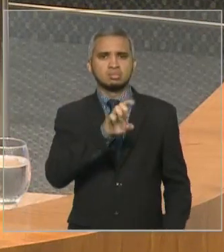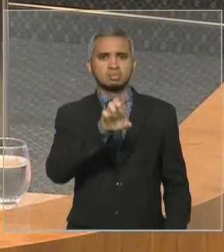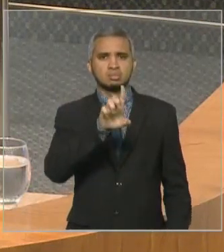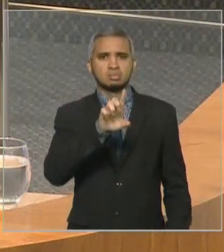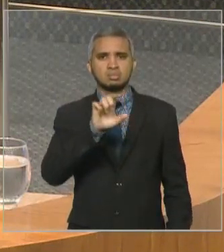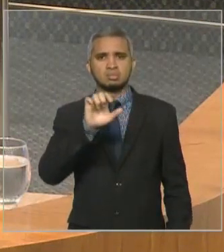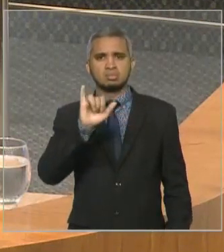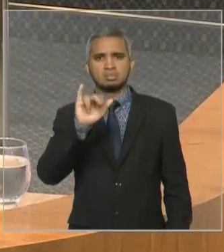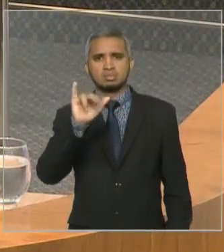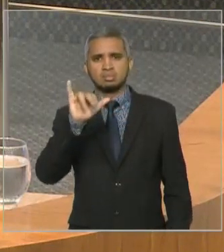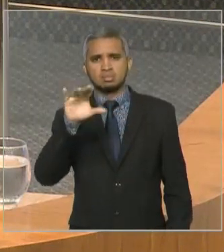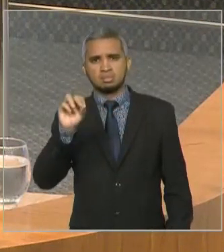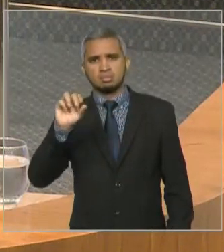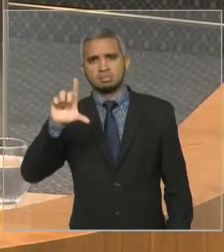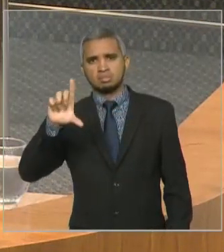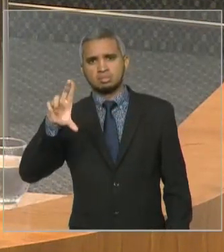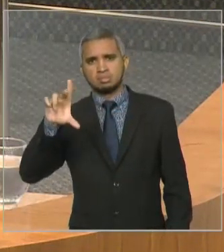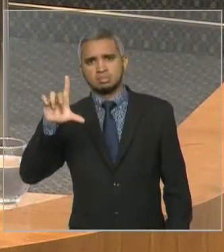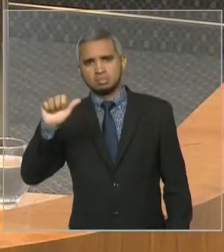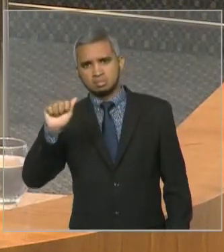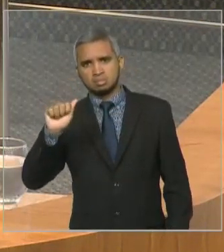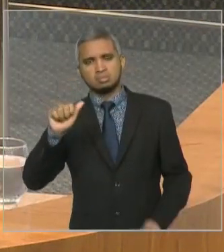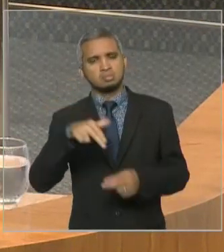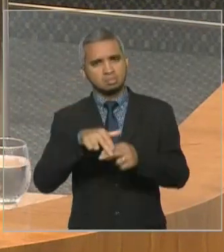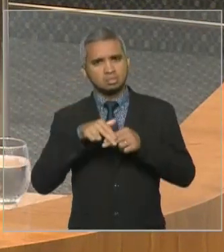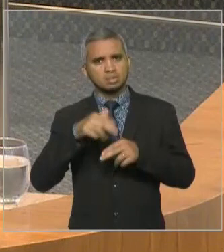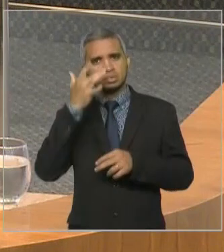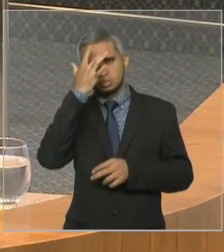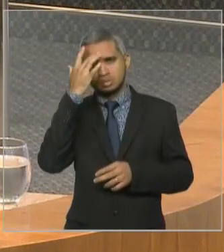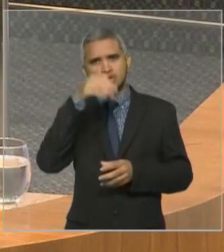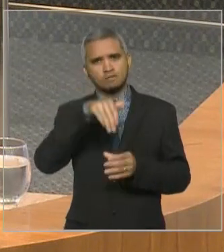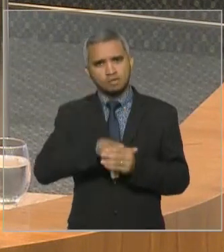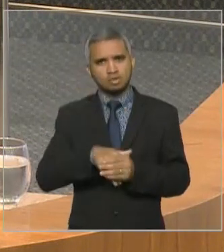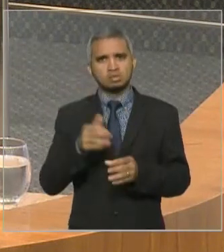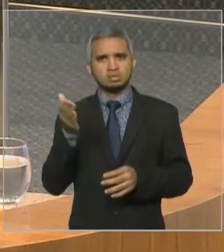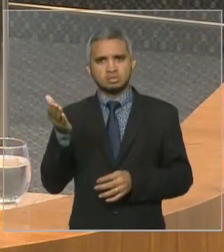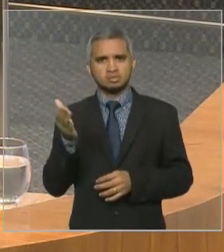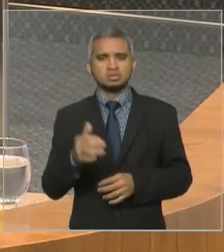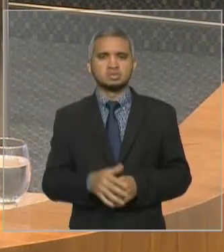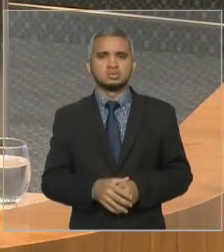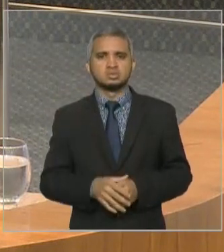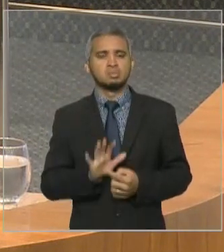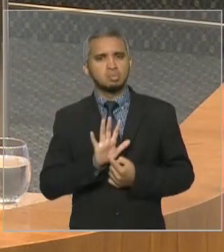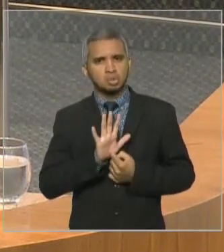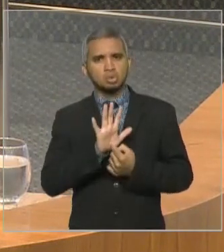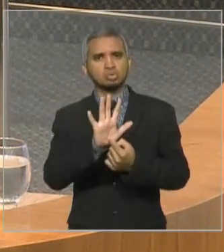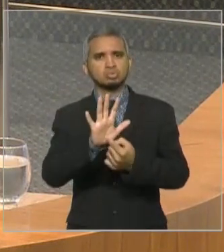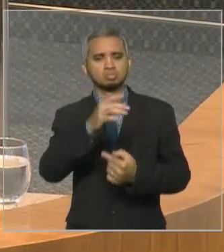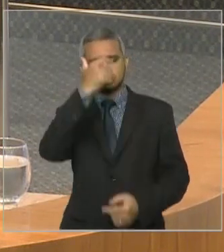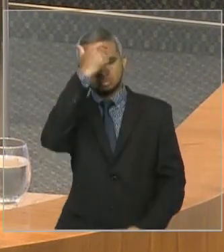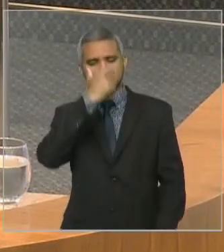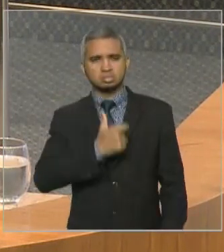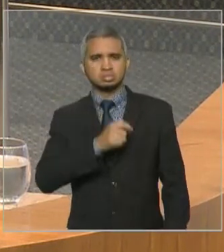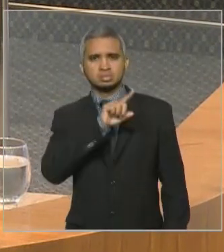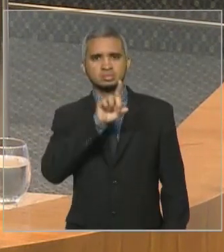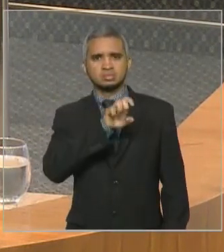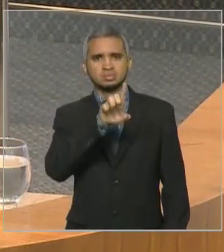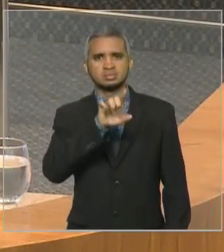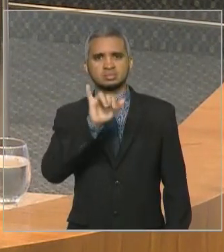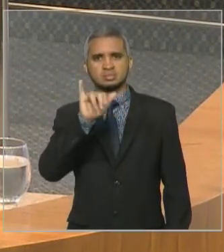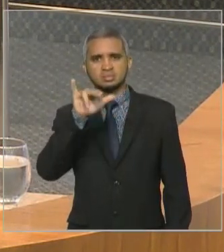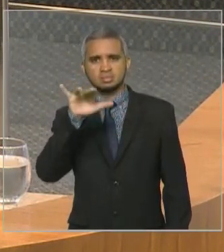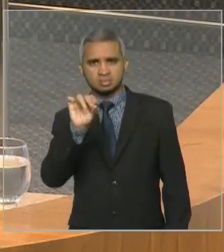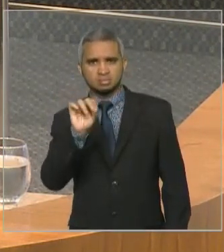votação muito boa, mostrando a consolidação do nome de V. Exª na política do Maranhão. Então, muito obrigado